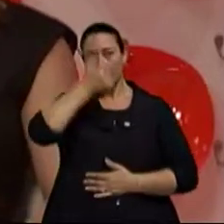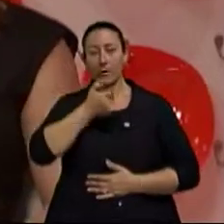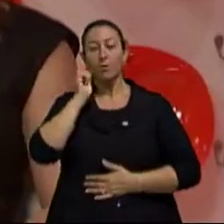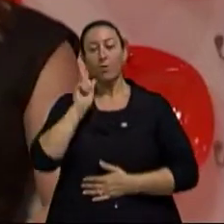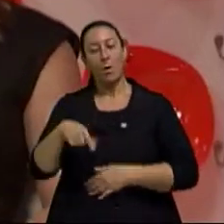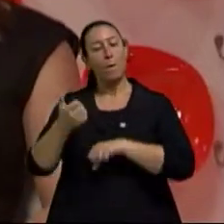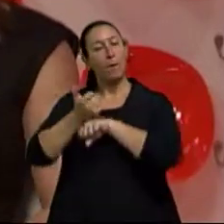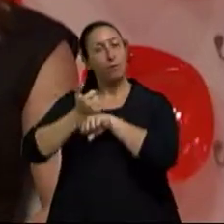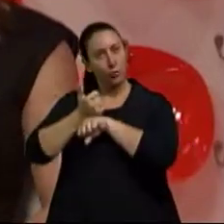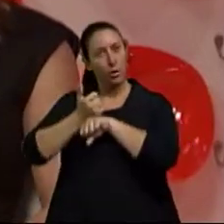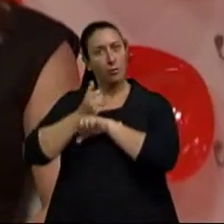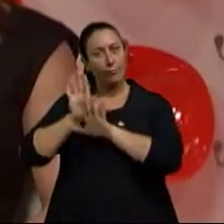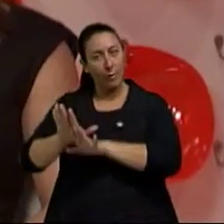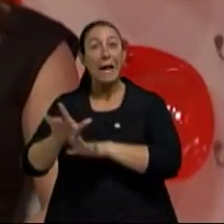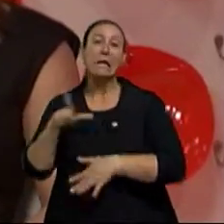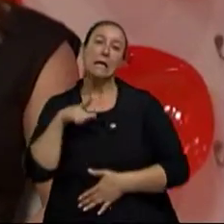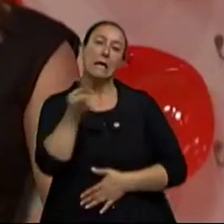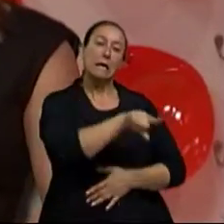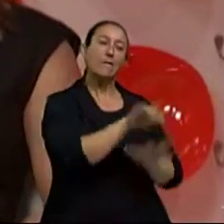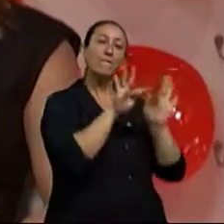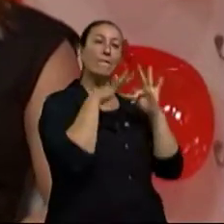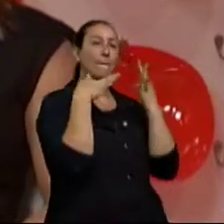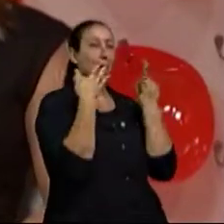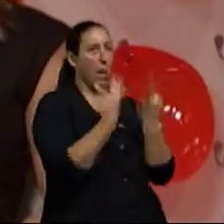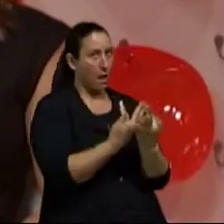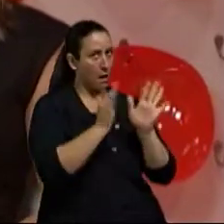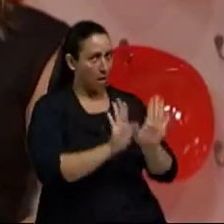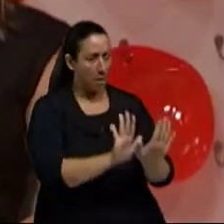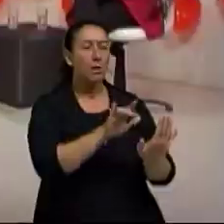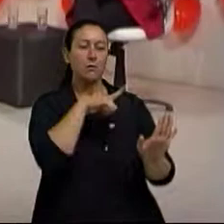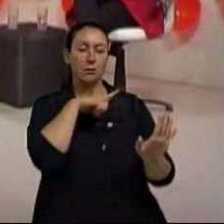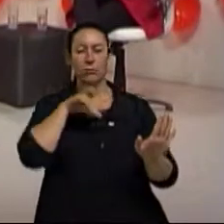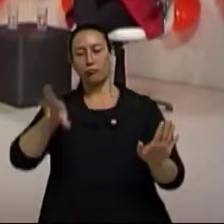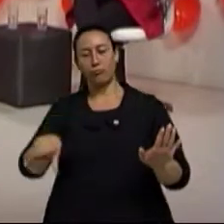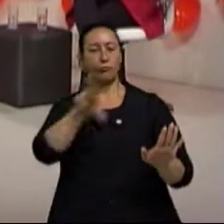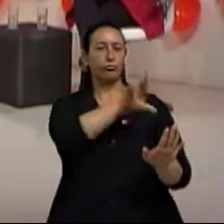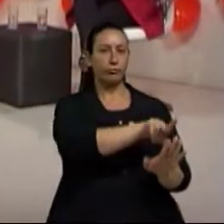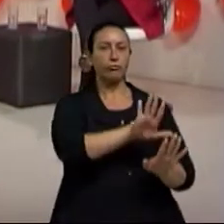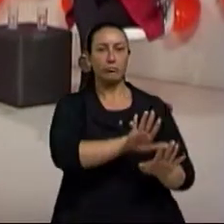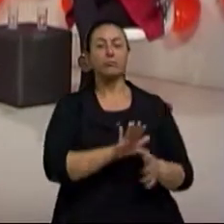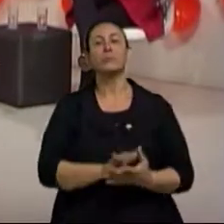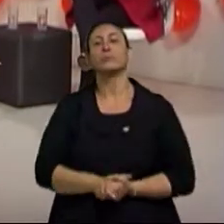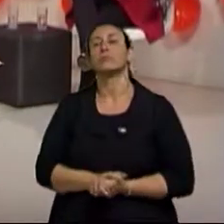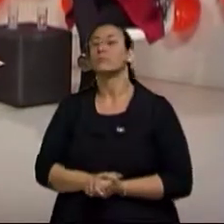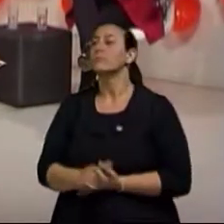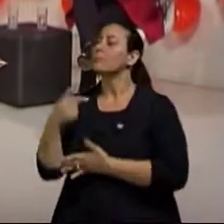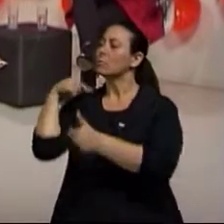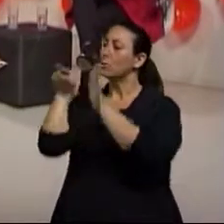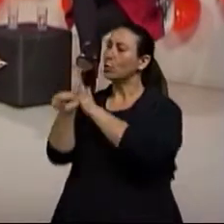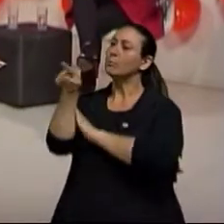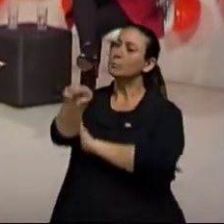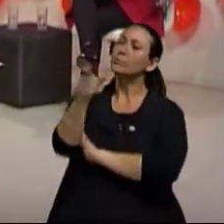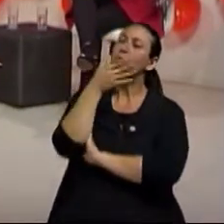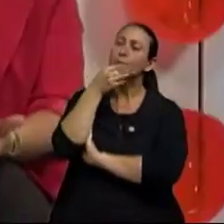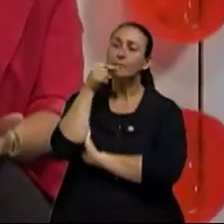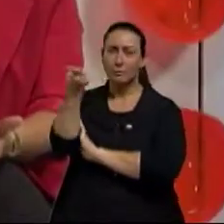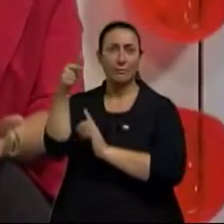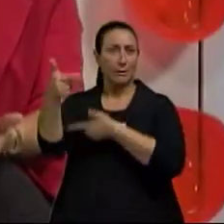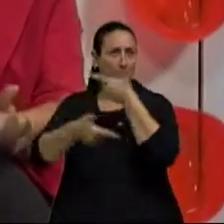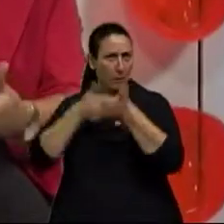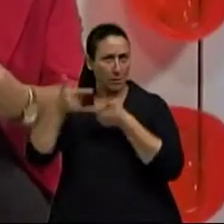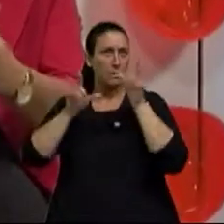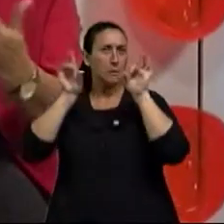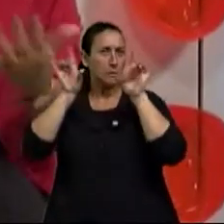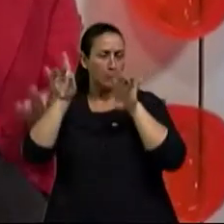diferenciado para o cuidador familiar. Claro. Doutor Matheus, o senhor lida como geriatra com o